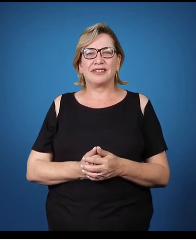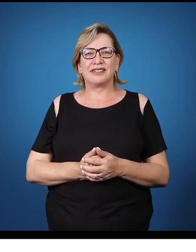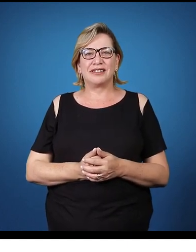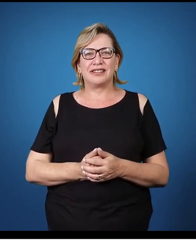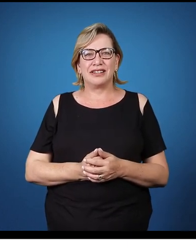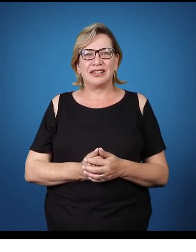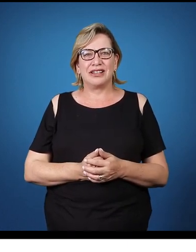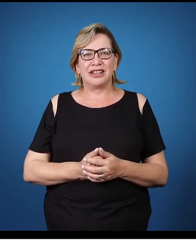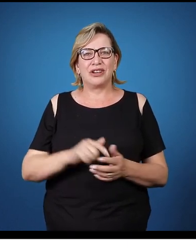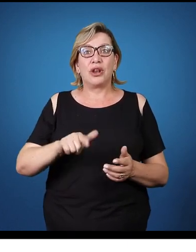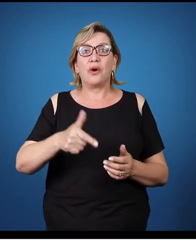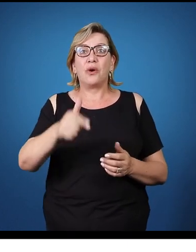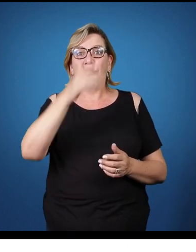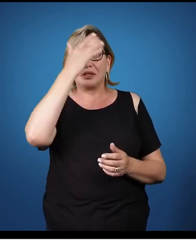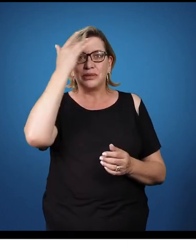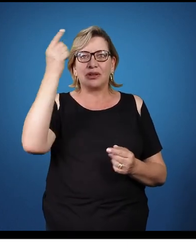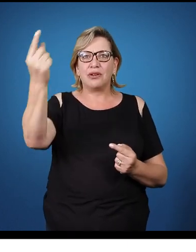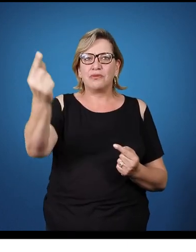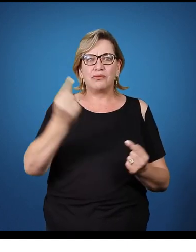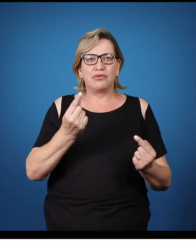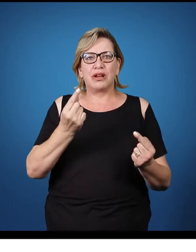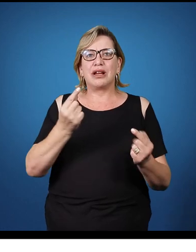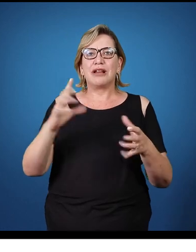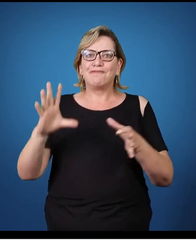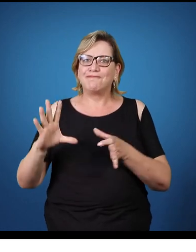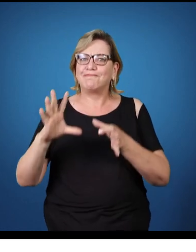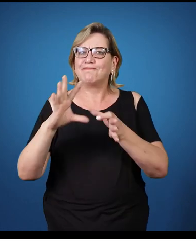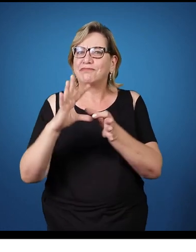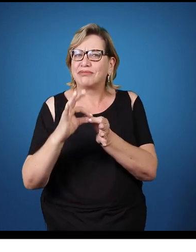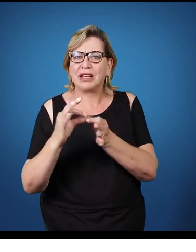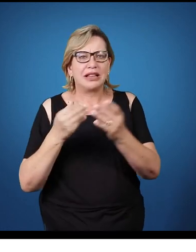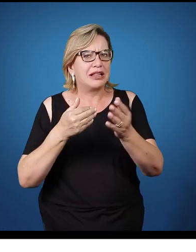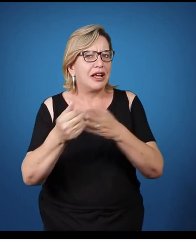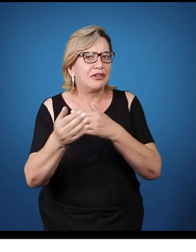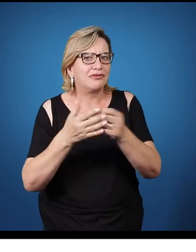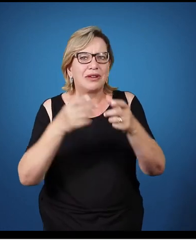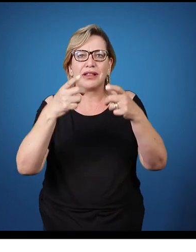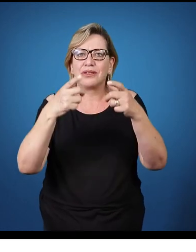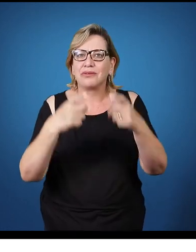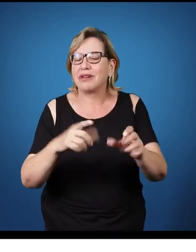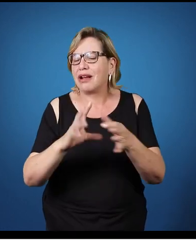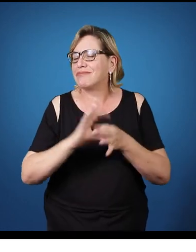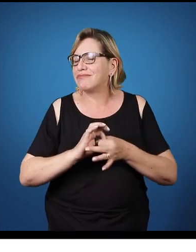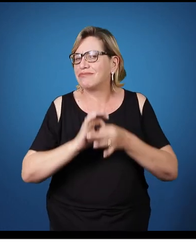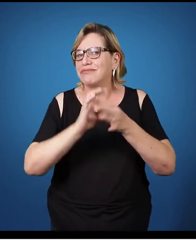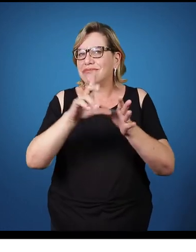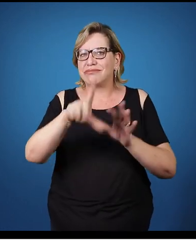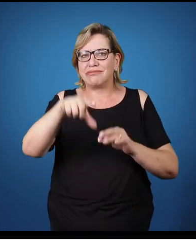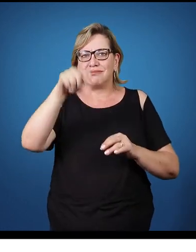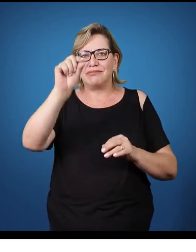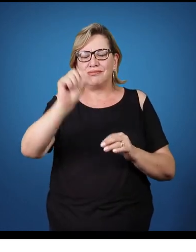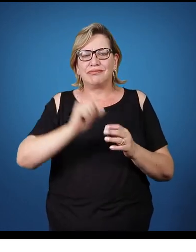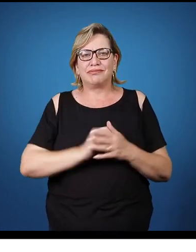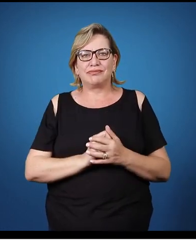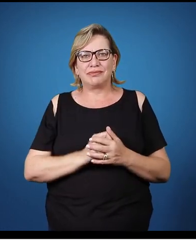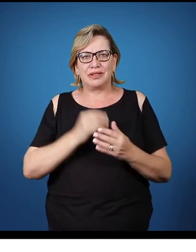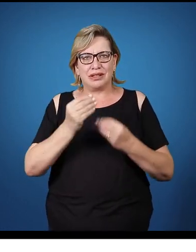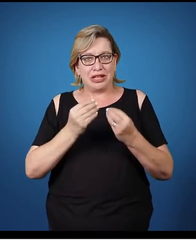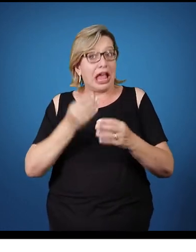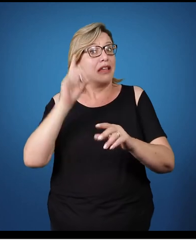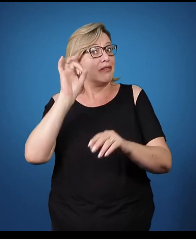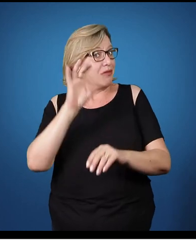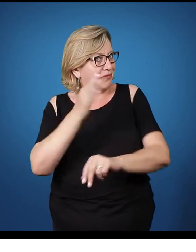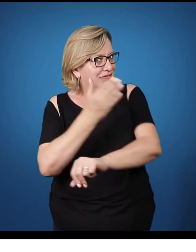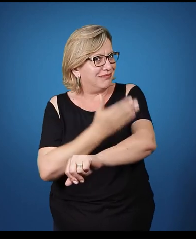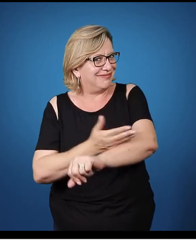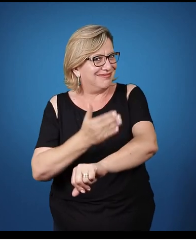Vai vir um outro. Daí vem e integra aonde quiser com esse movimento, ok? Isso foi só um